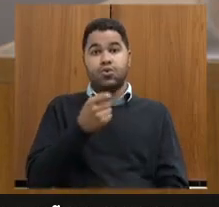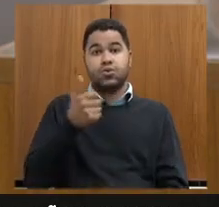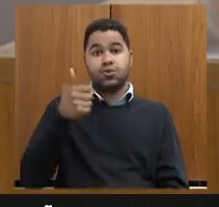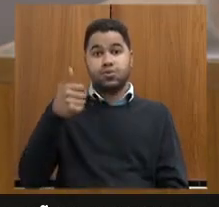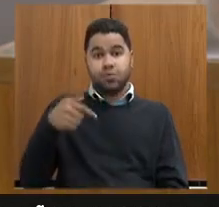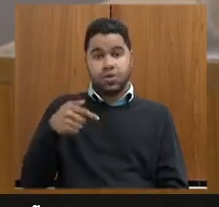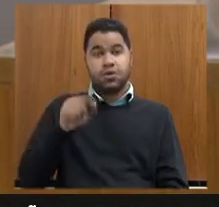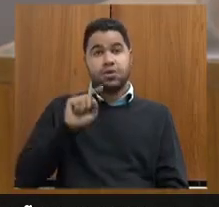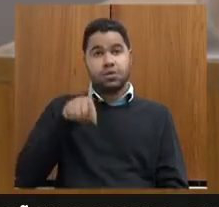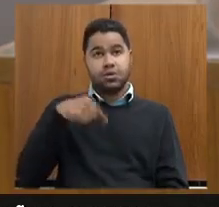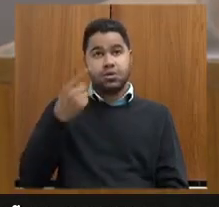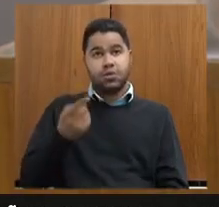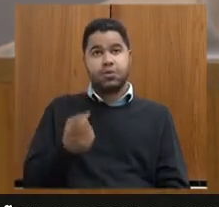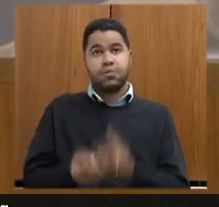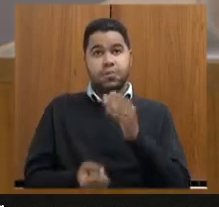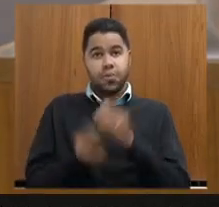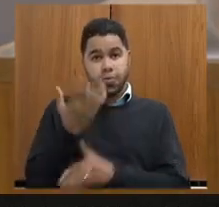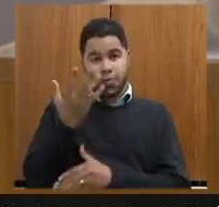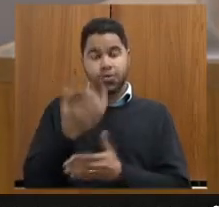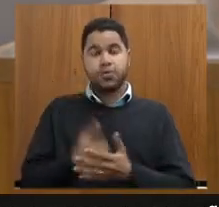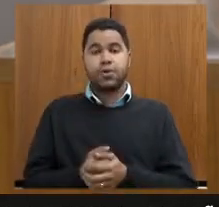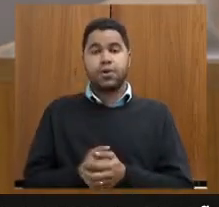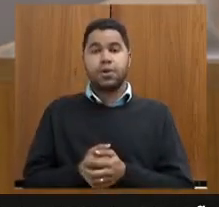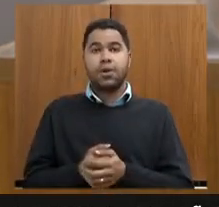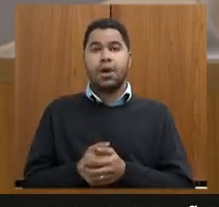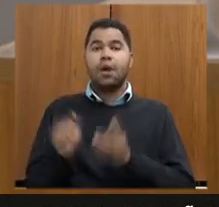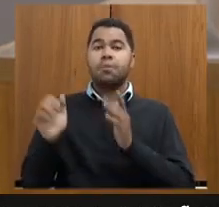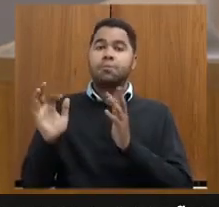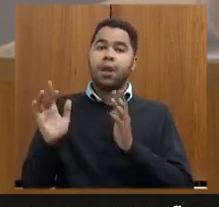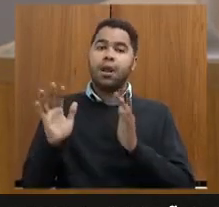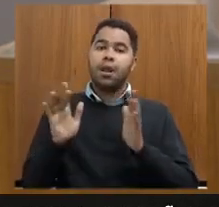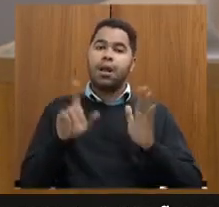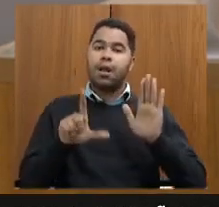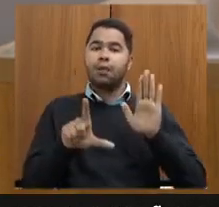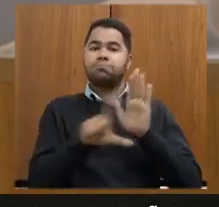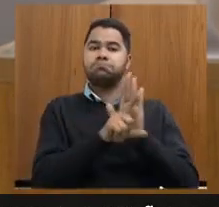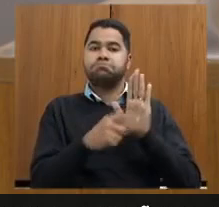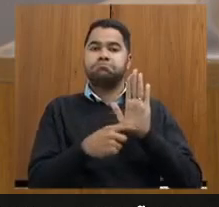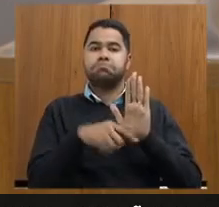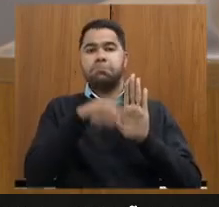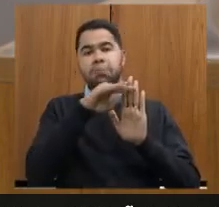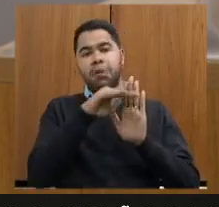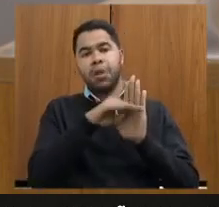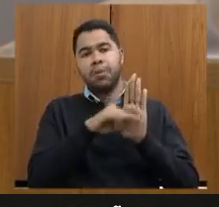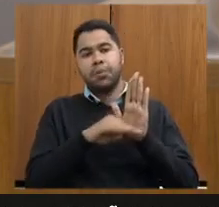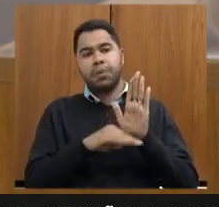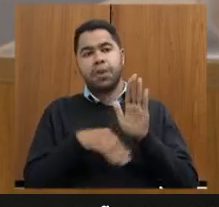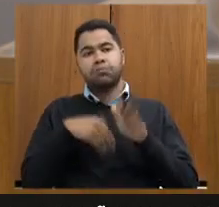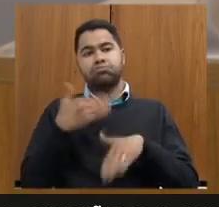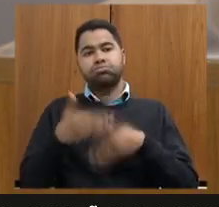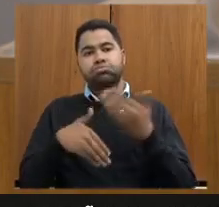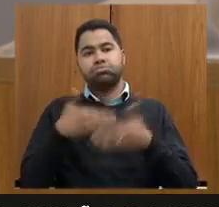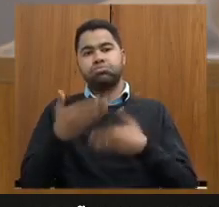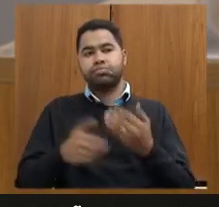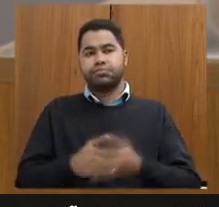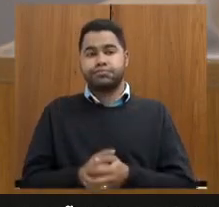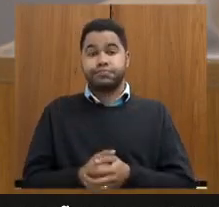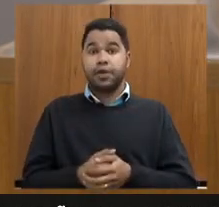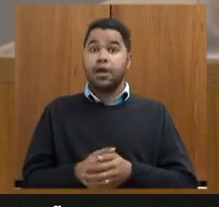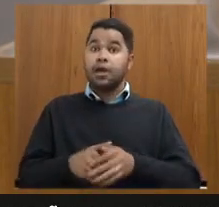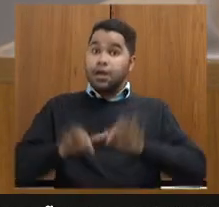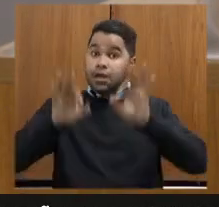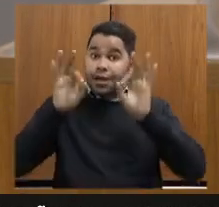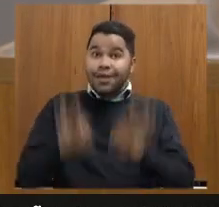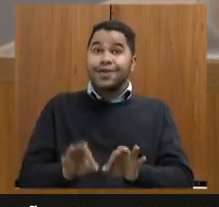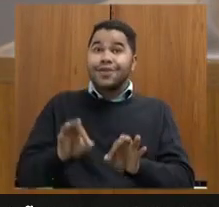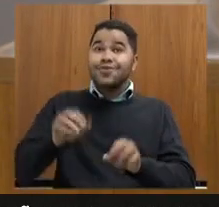depois criou tem procedimentos legais que ele foi que ele foi desenvolvido e reafirma que